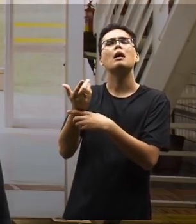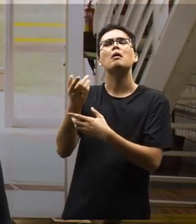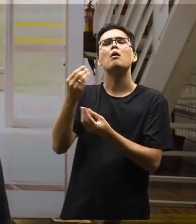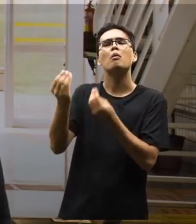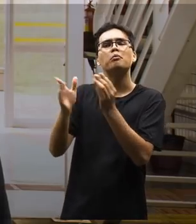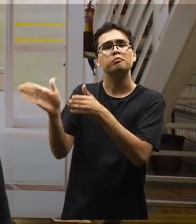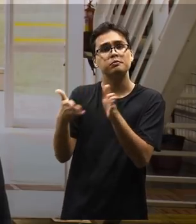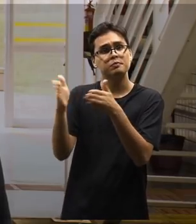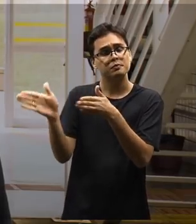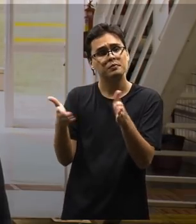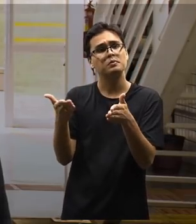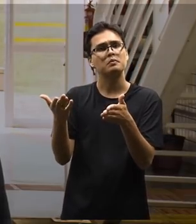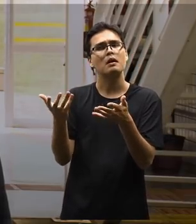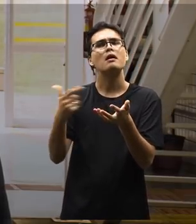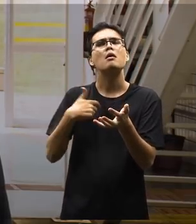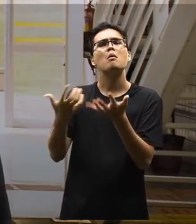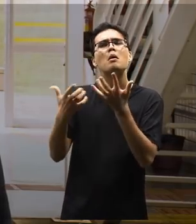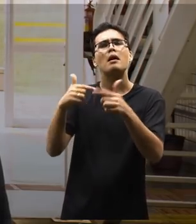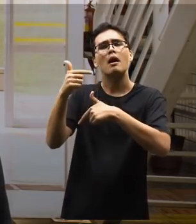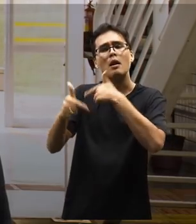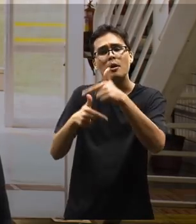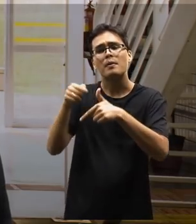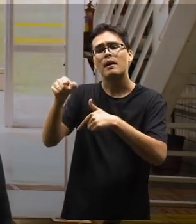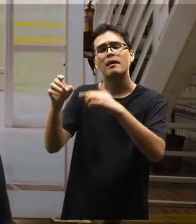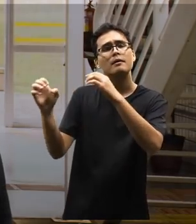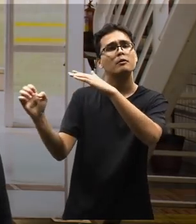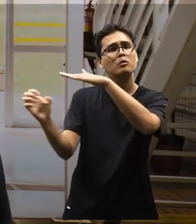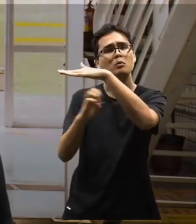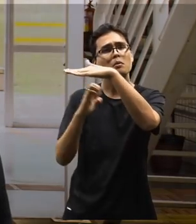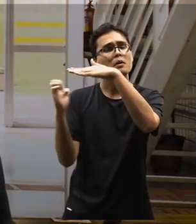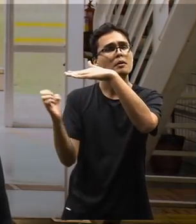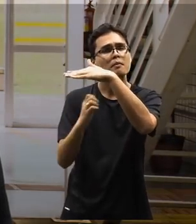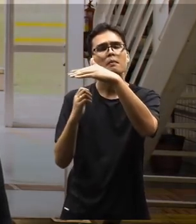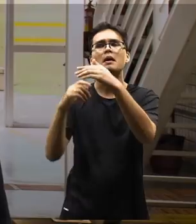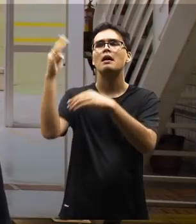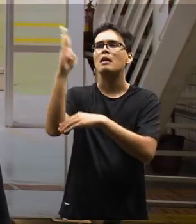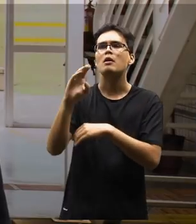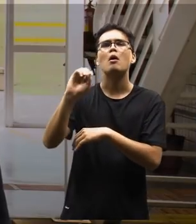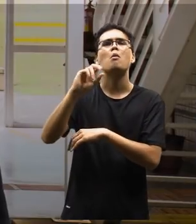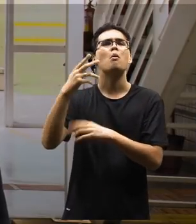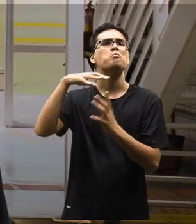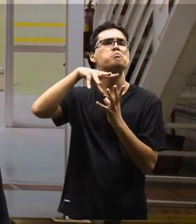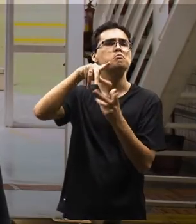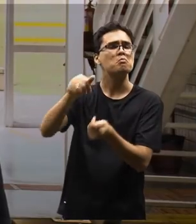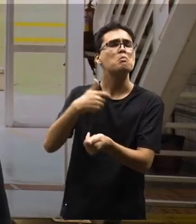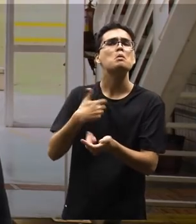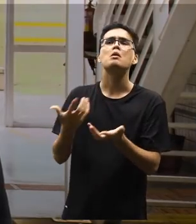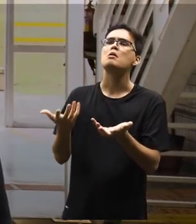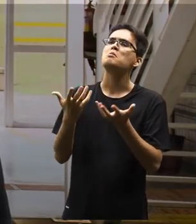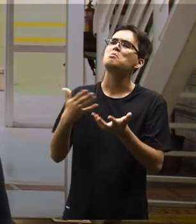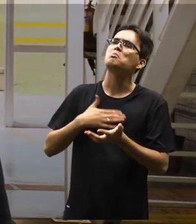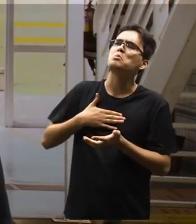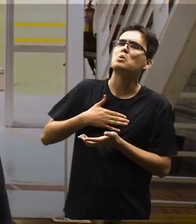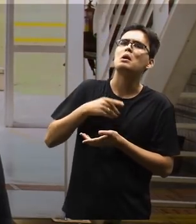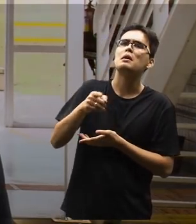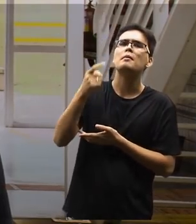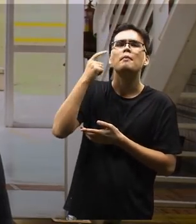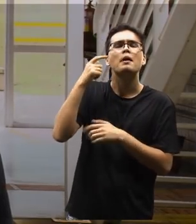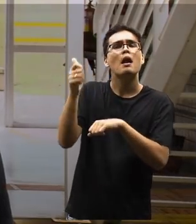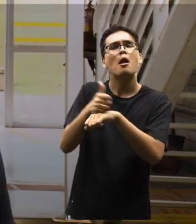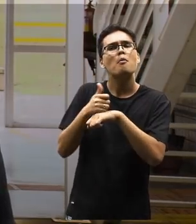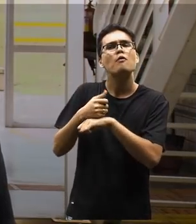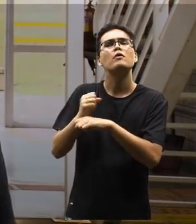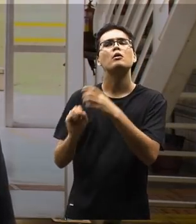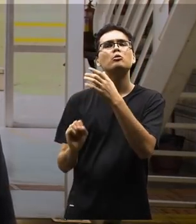realmente na carreira profissional como sendo produção. Ou seja, eu quero trabalhar numa grande empresa nacional ou internacional, e